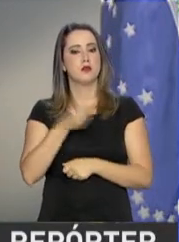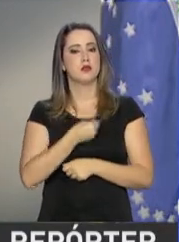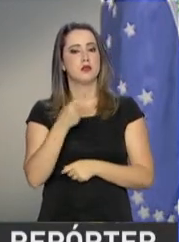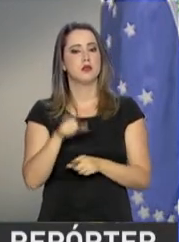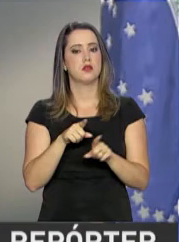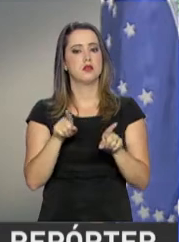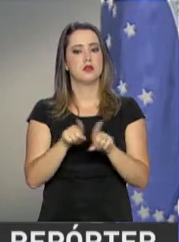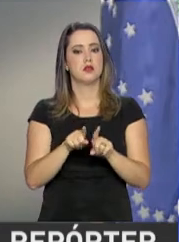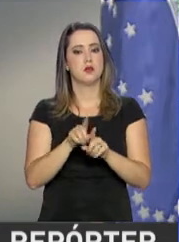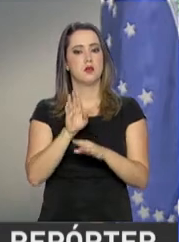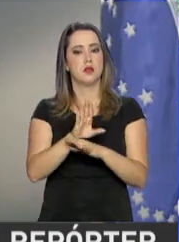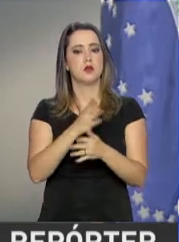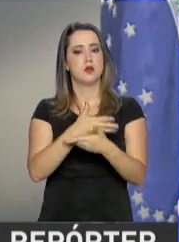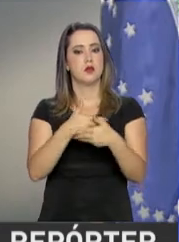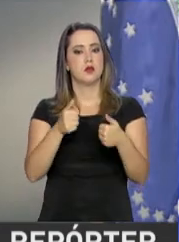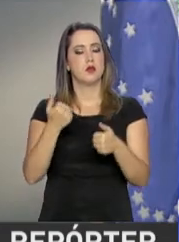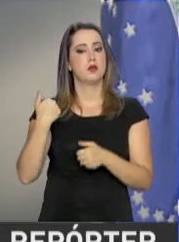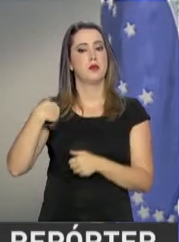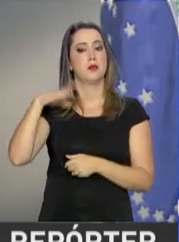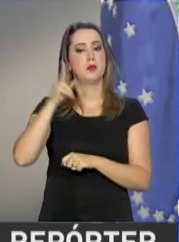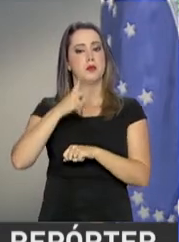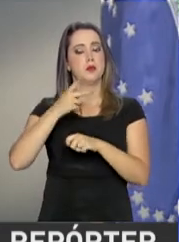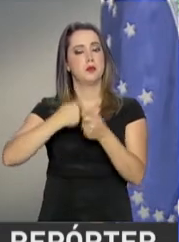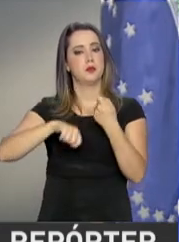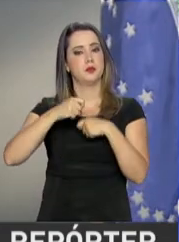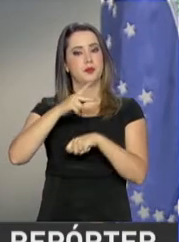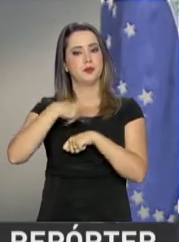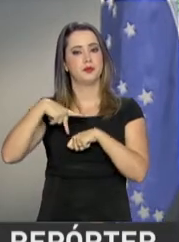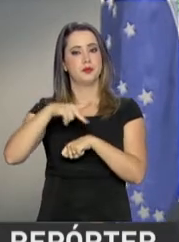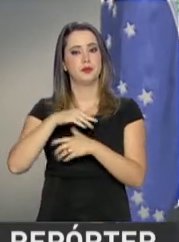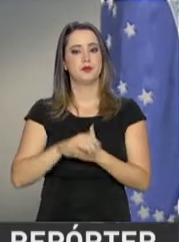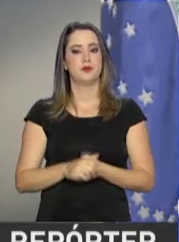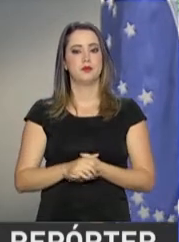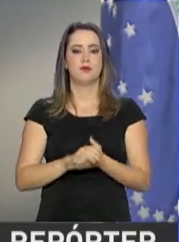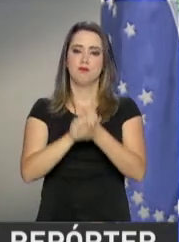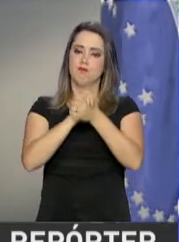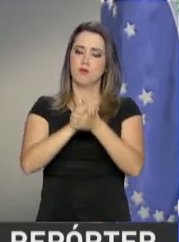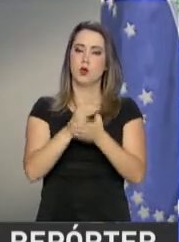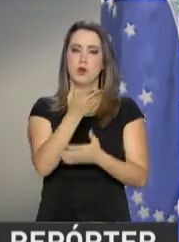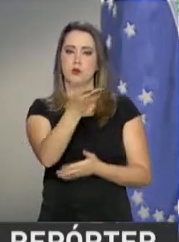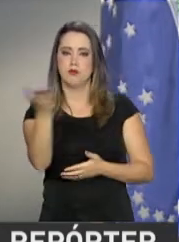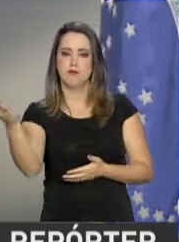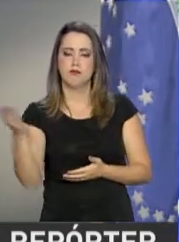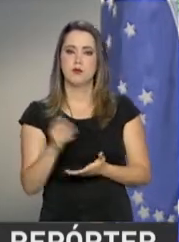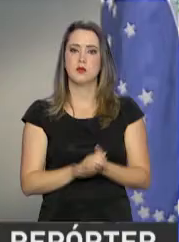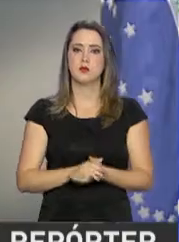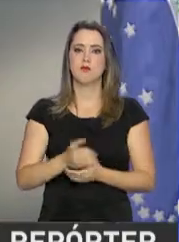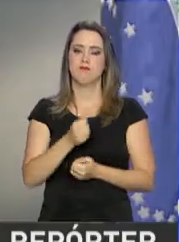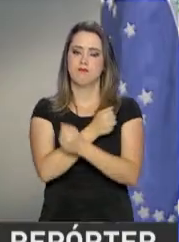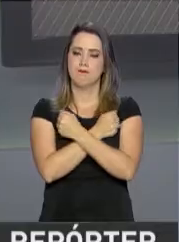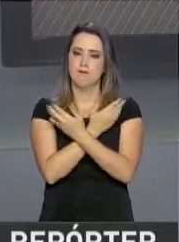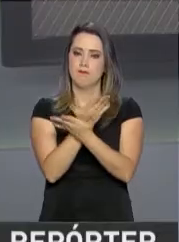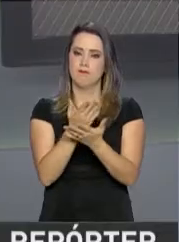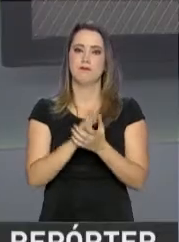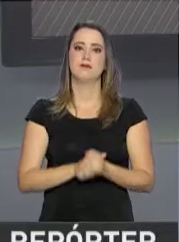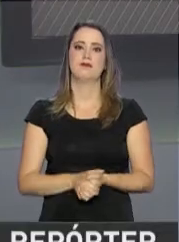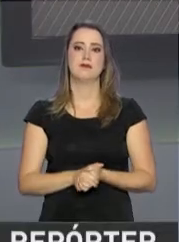vai ajudar a melhorar ainda mais a economia do país. Meus cumprimentos a todos. Grande abraço.